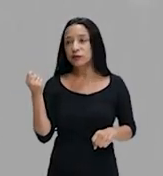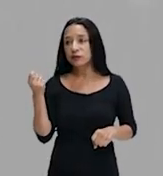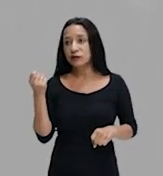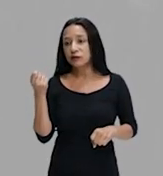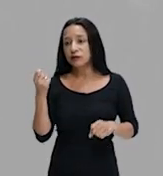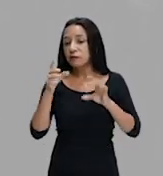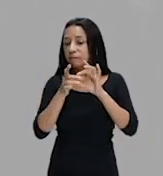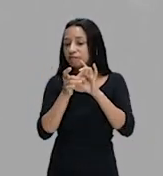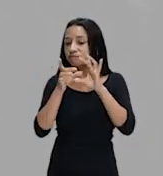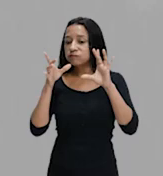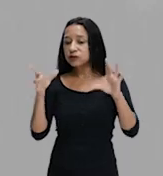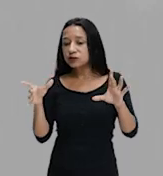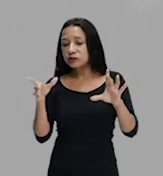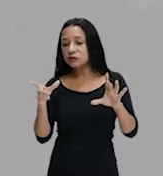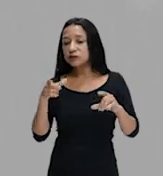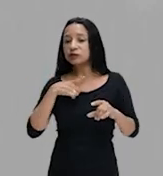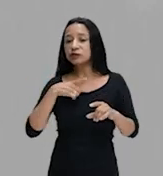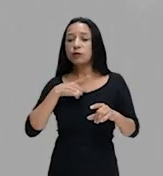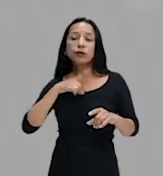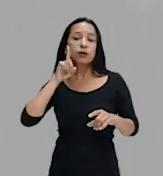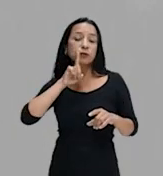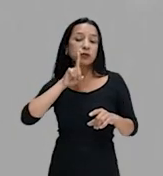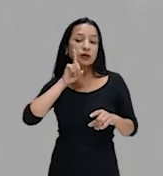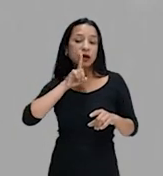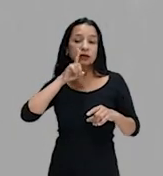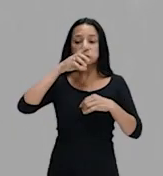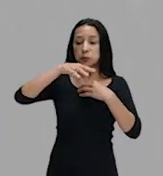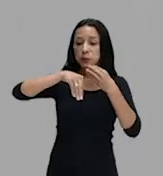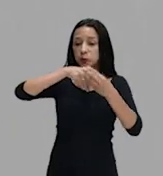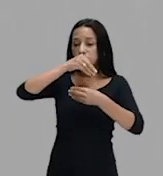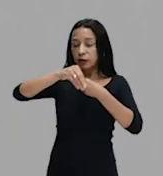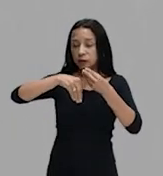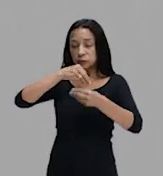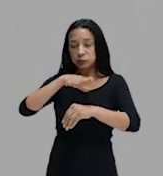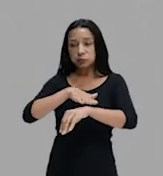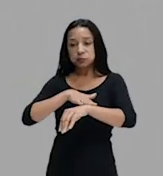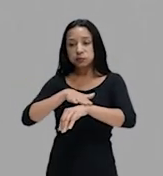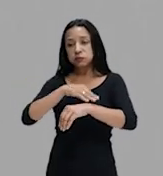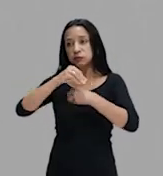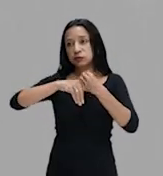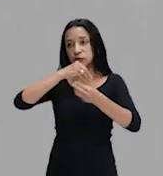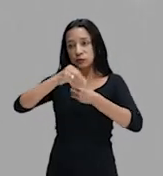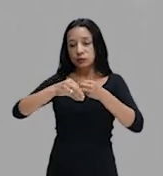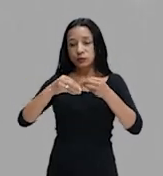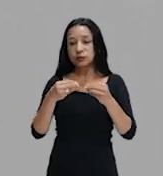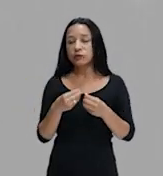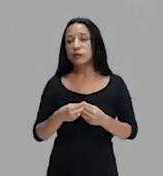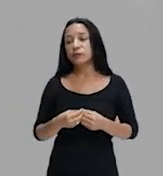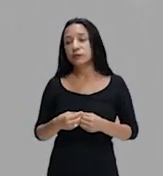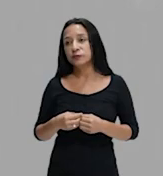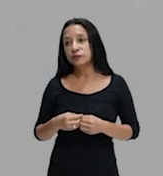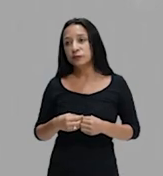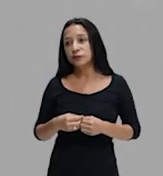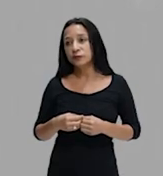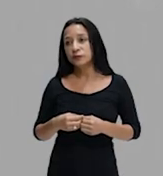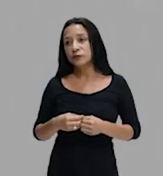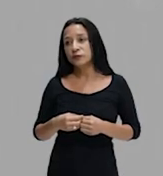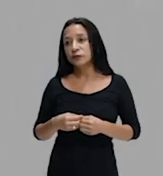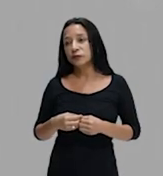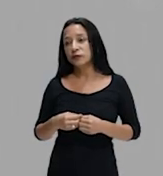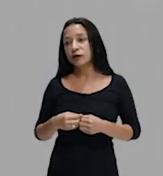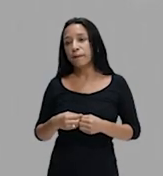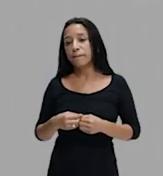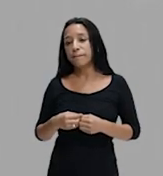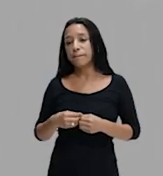livres, nós temos mulatos e mestiços. Foram os grandes, basicamente,